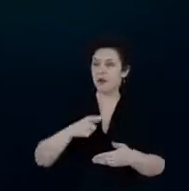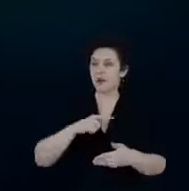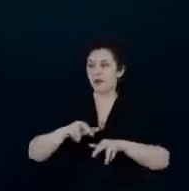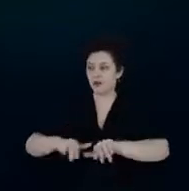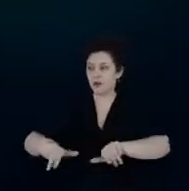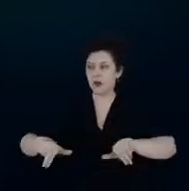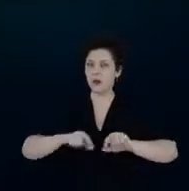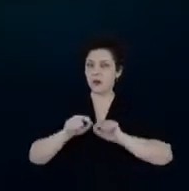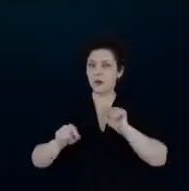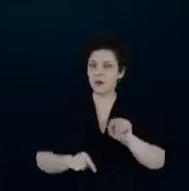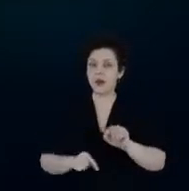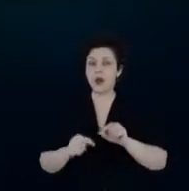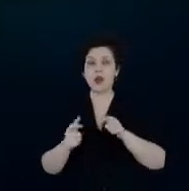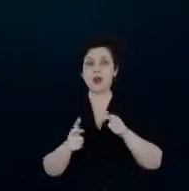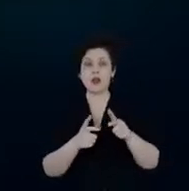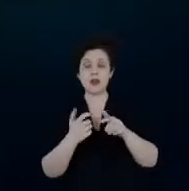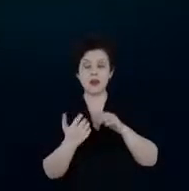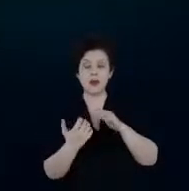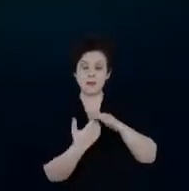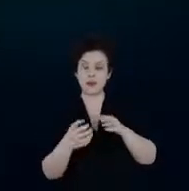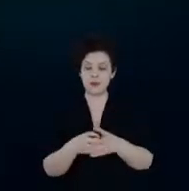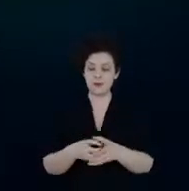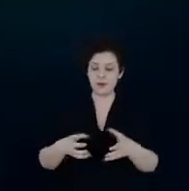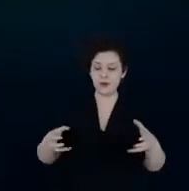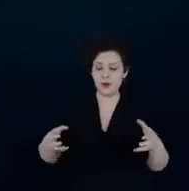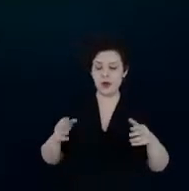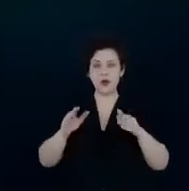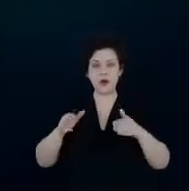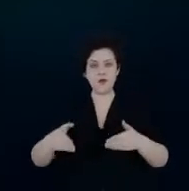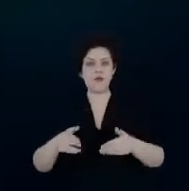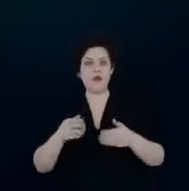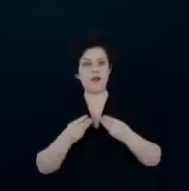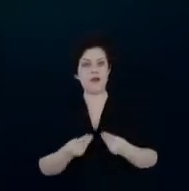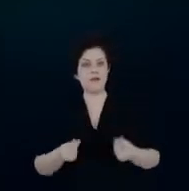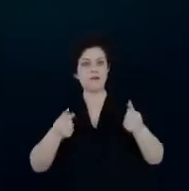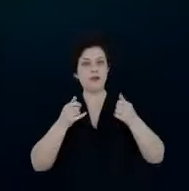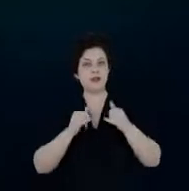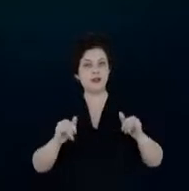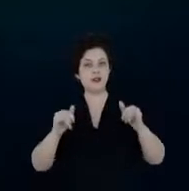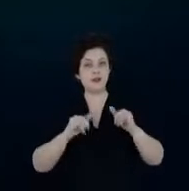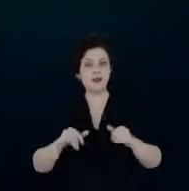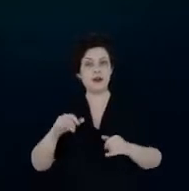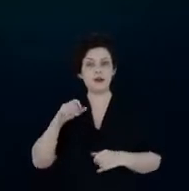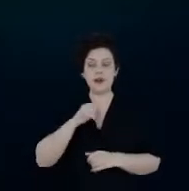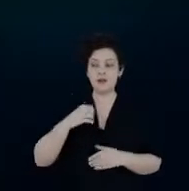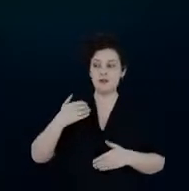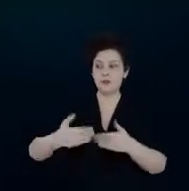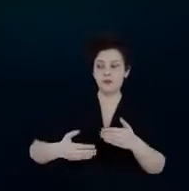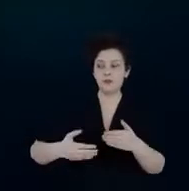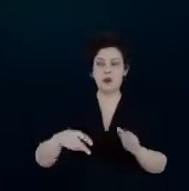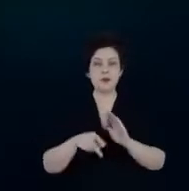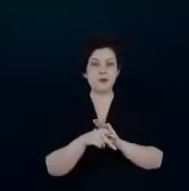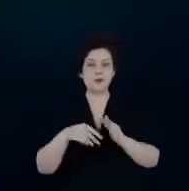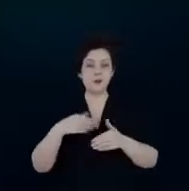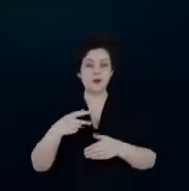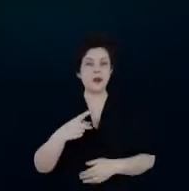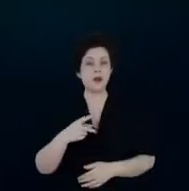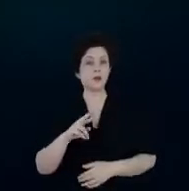de startups focadas em eficiência energética isso a gente tem evoluído muito rápido o próprio Procel